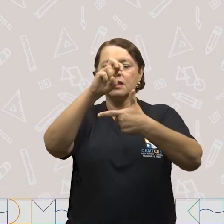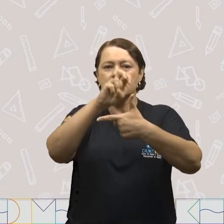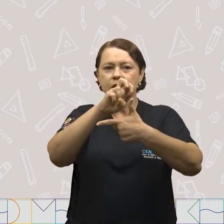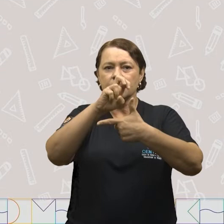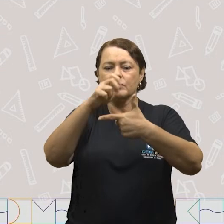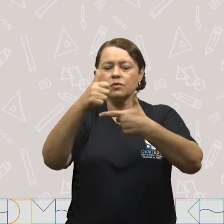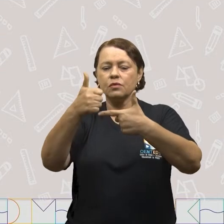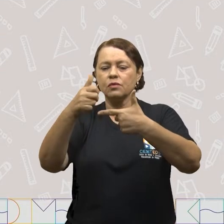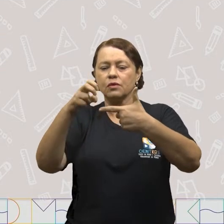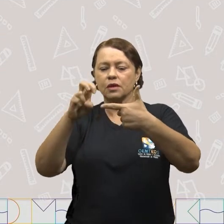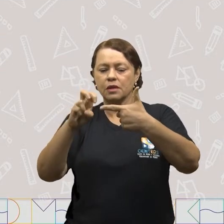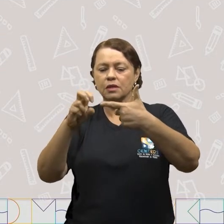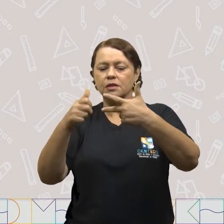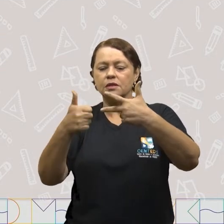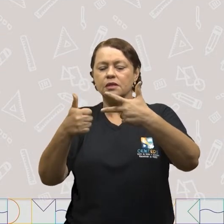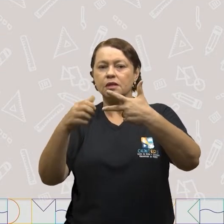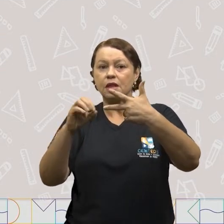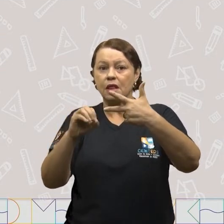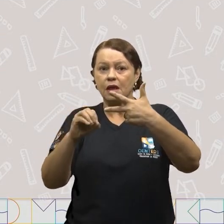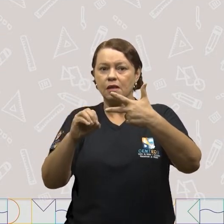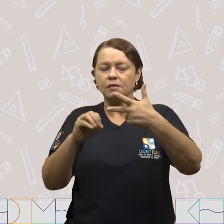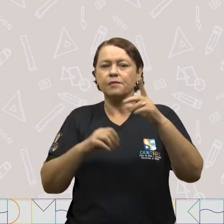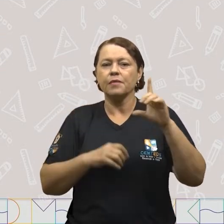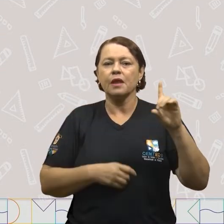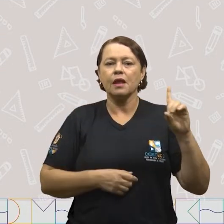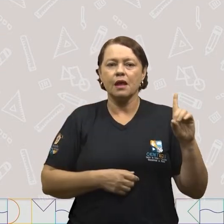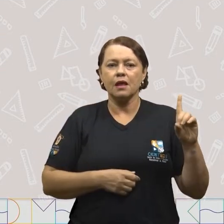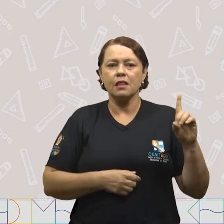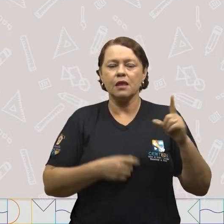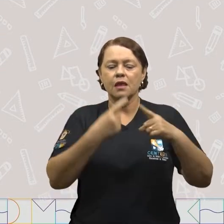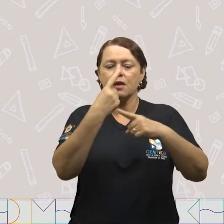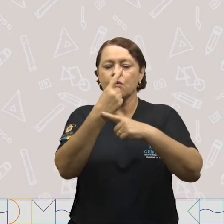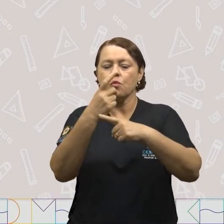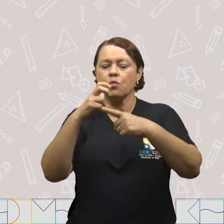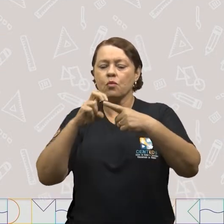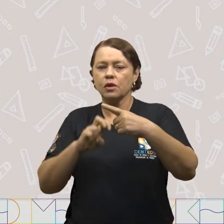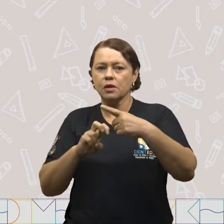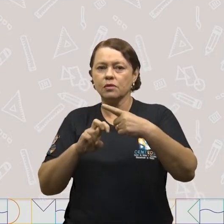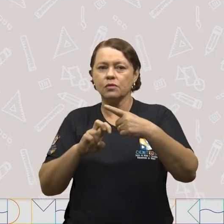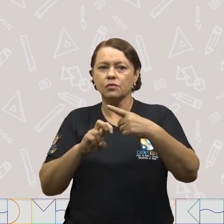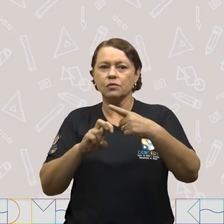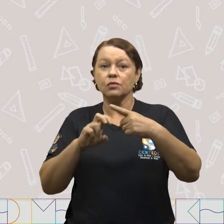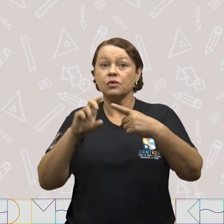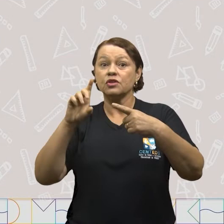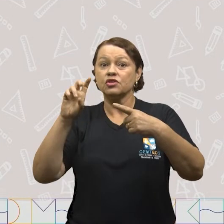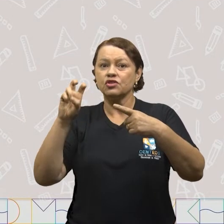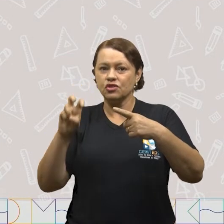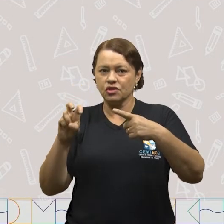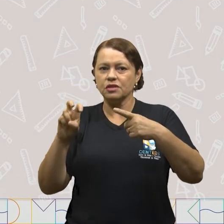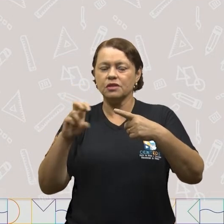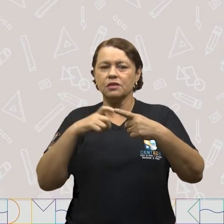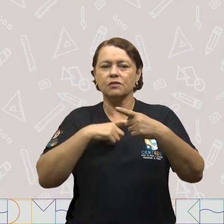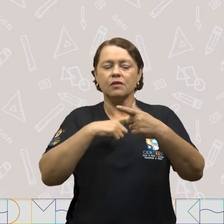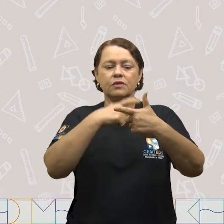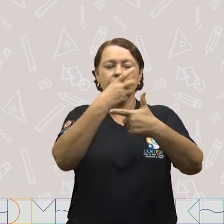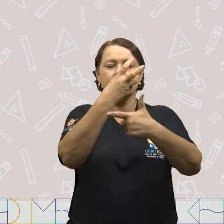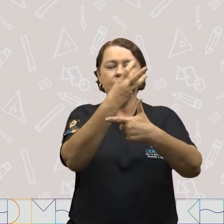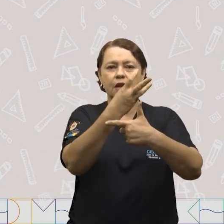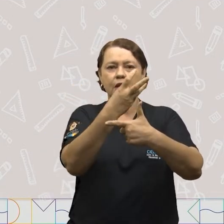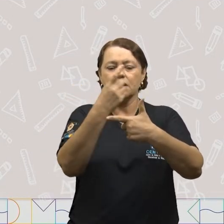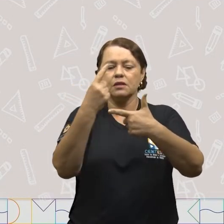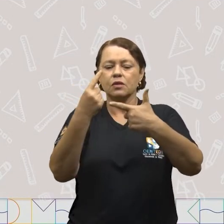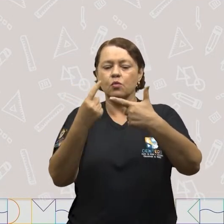quinze e dez. E a letra D. A quinta parte de cinco. Você tem as opções três,